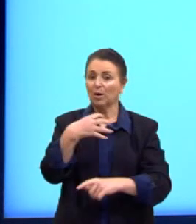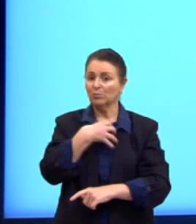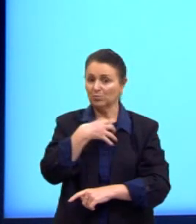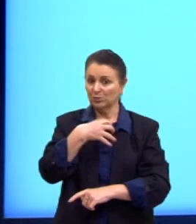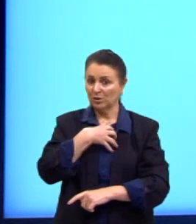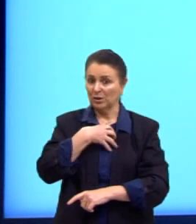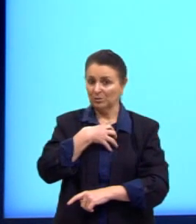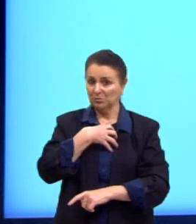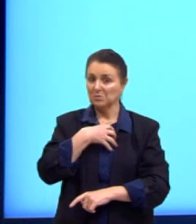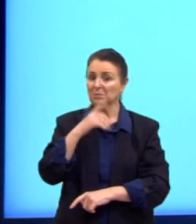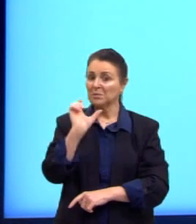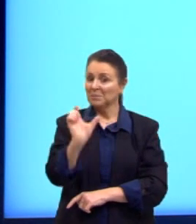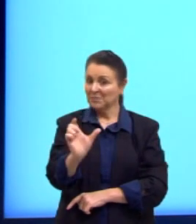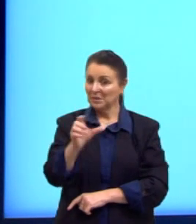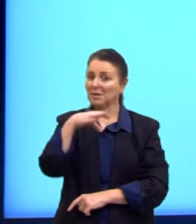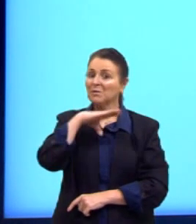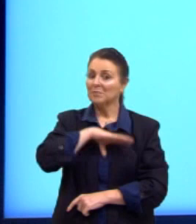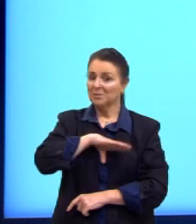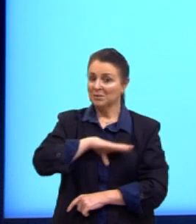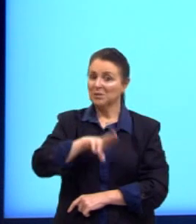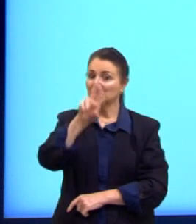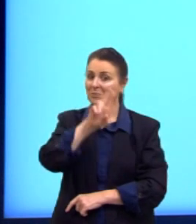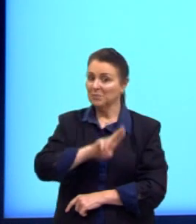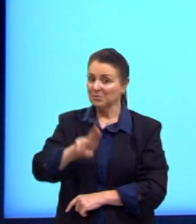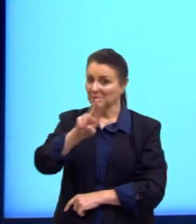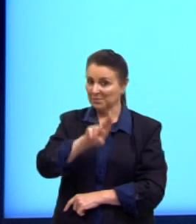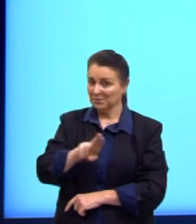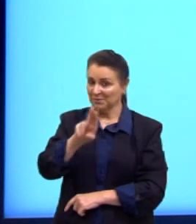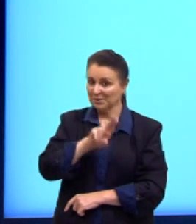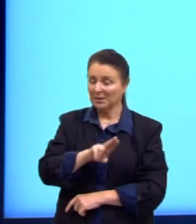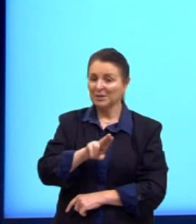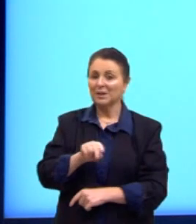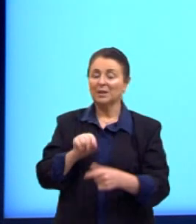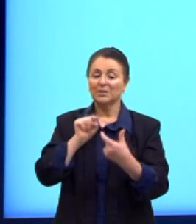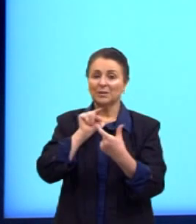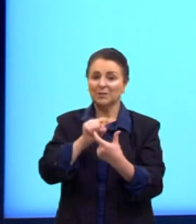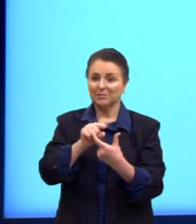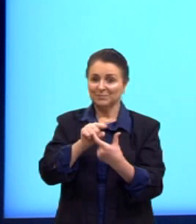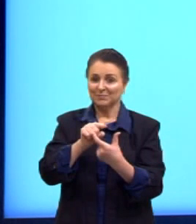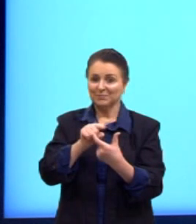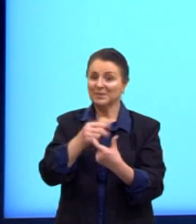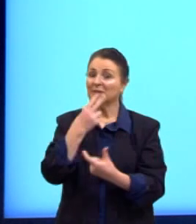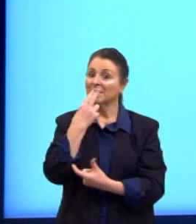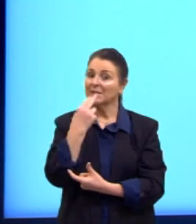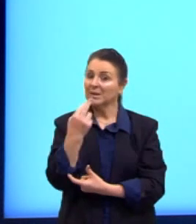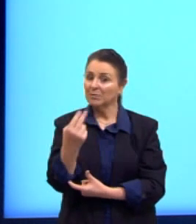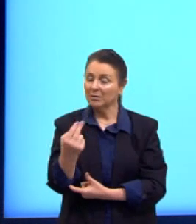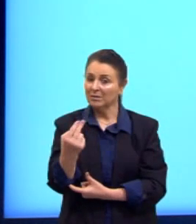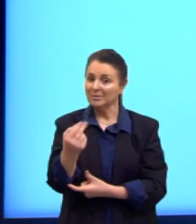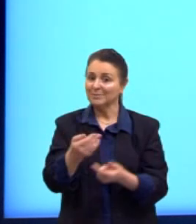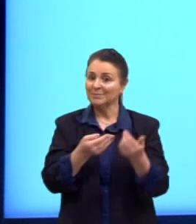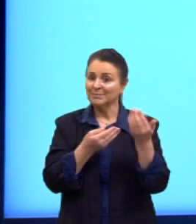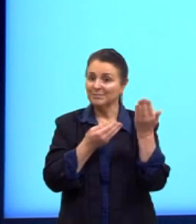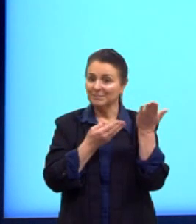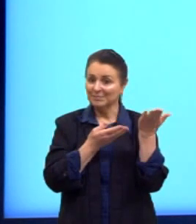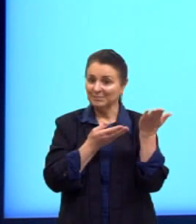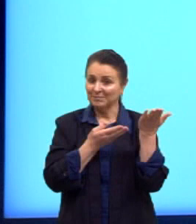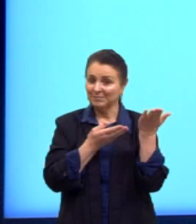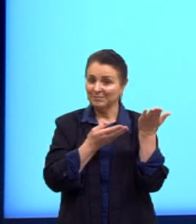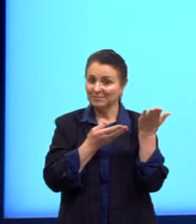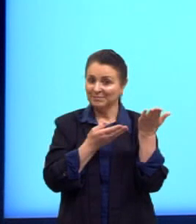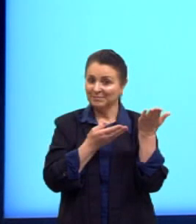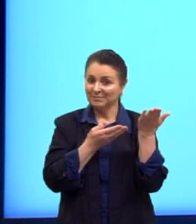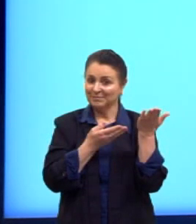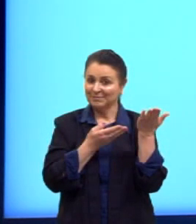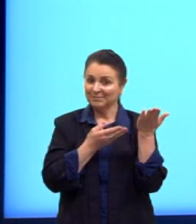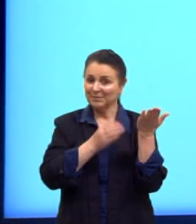seja, que a gente trouxe para o português, do termo em inglês cartoon, ali com dois os e n, que é a